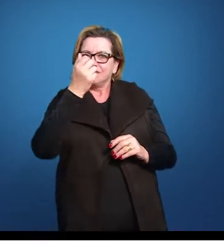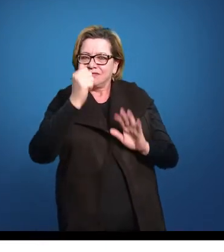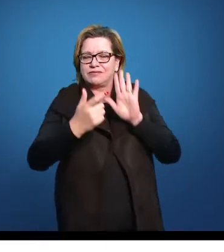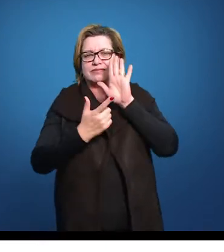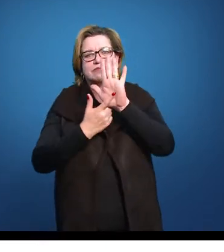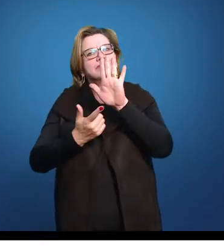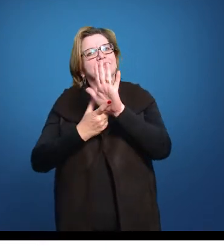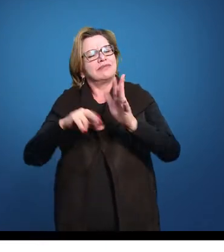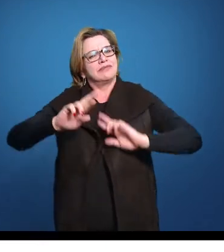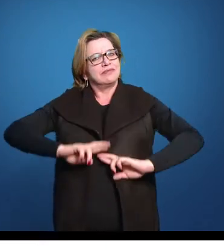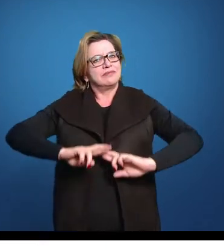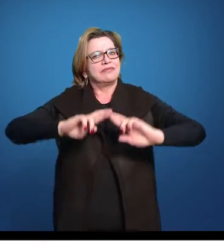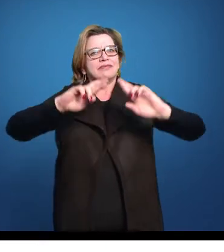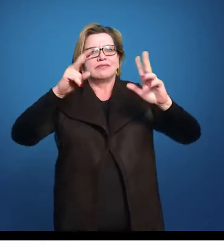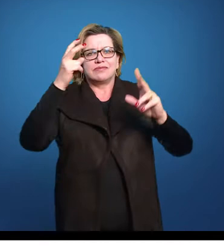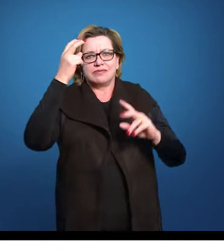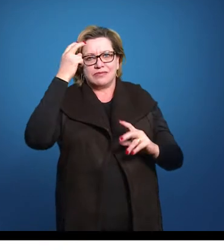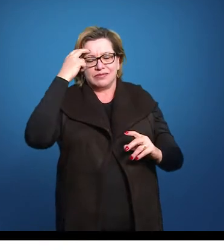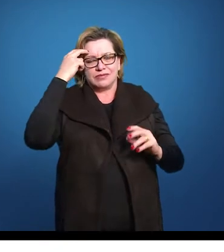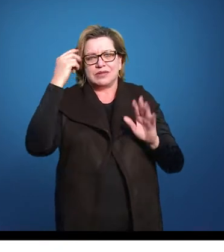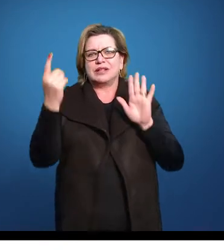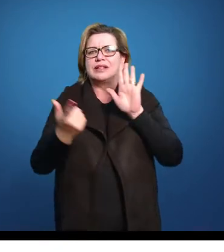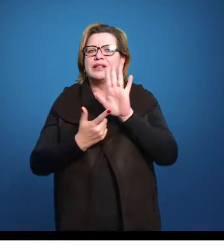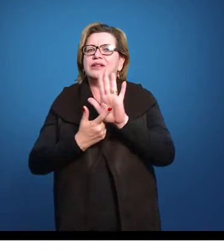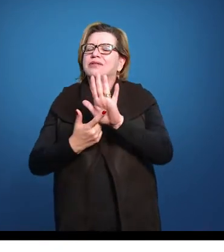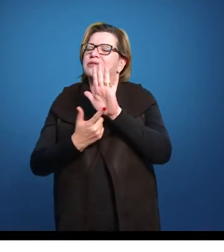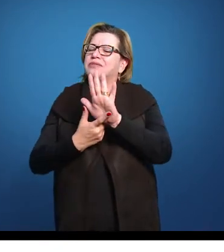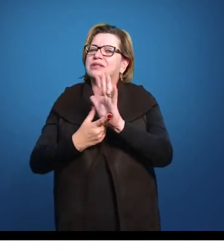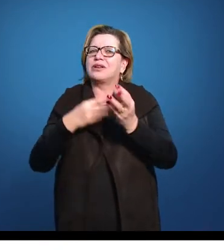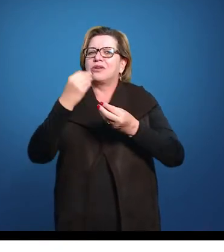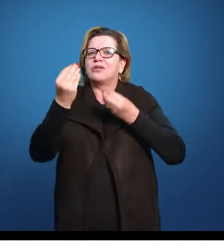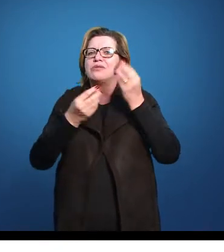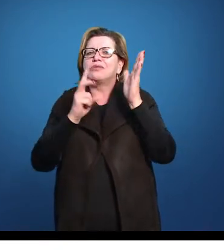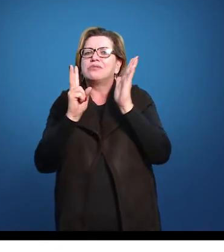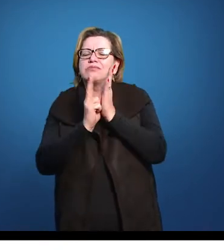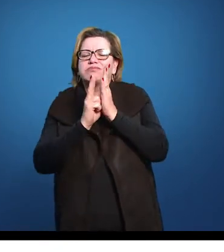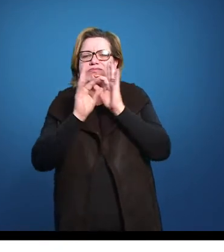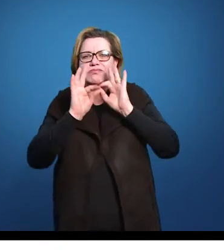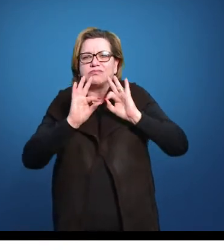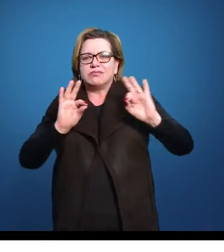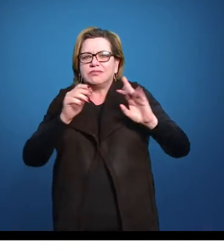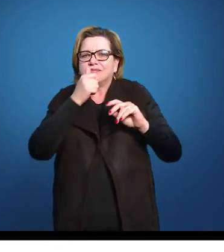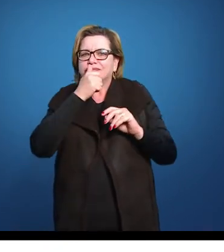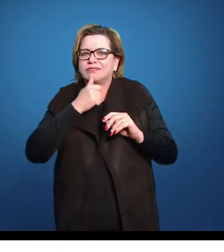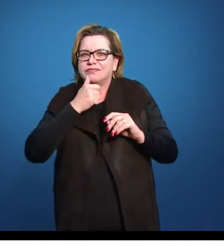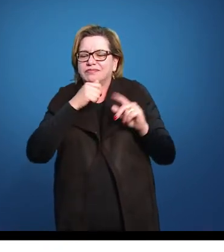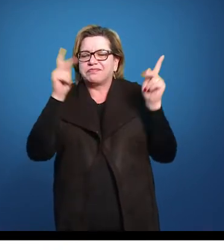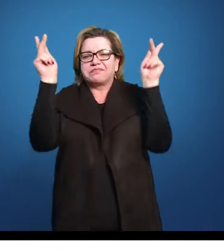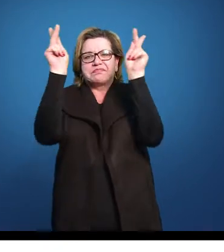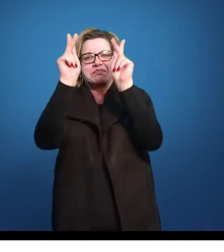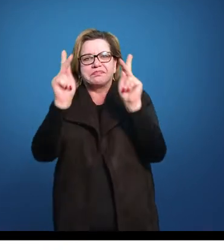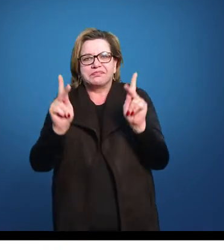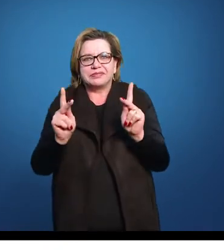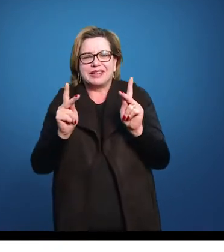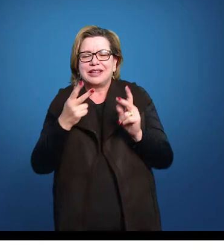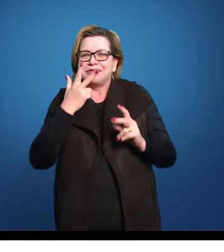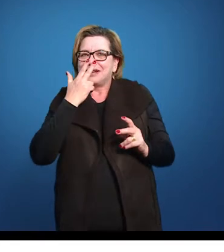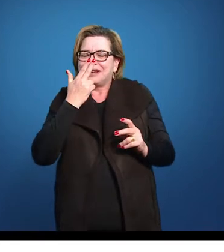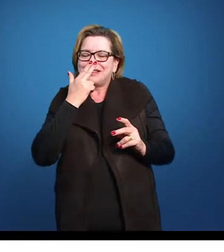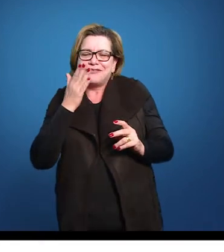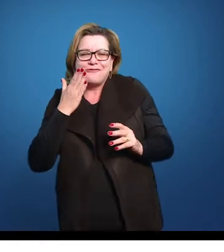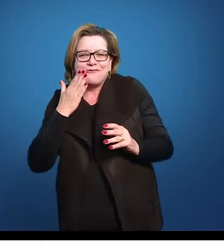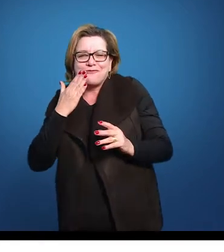vai ajudar a construir a imagem de um indígena que é inocente, que é pacífico, portanto, facilmente